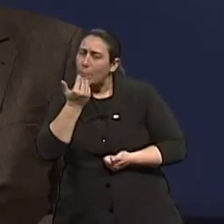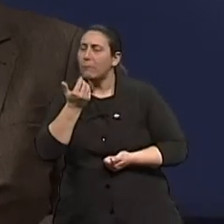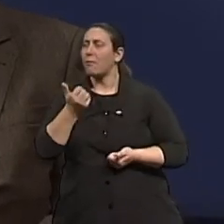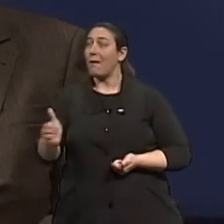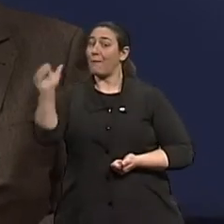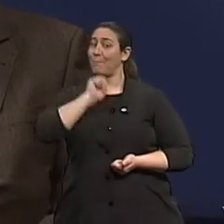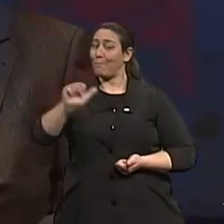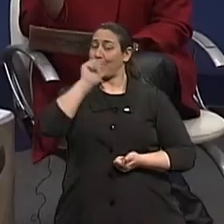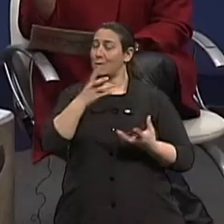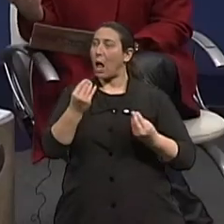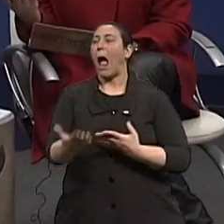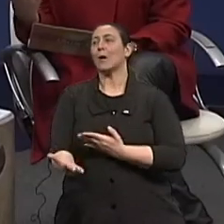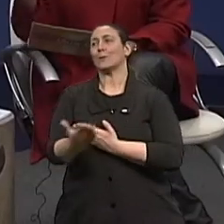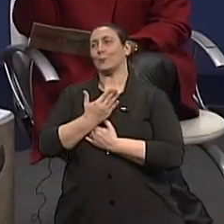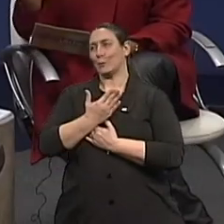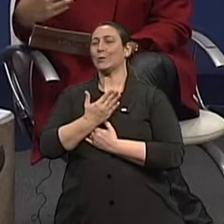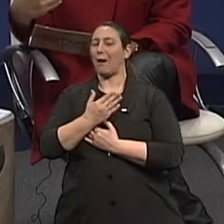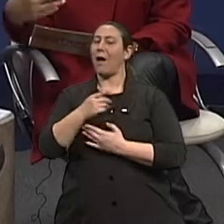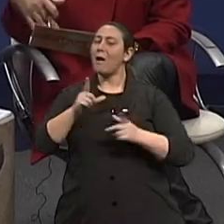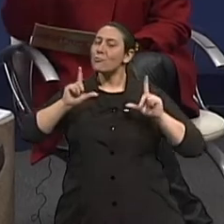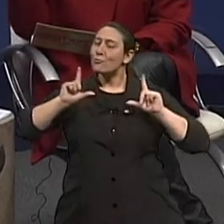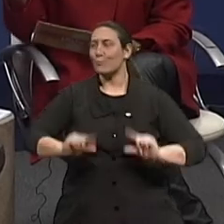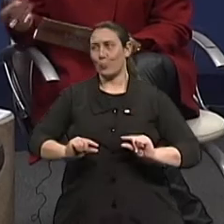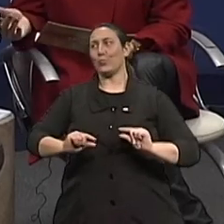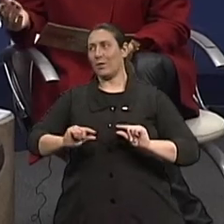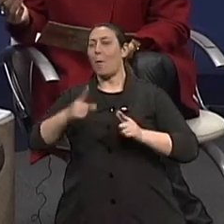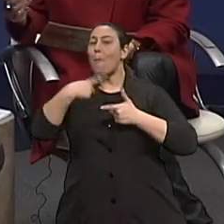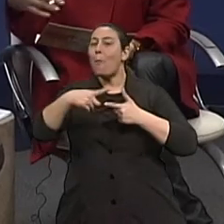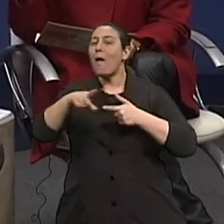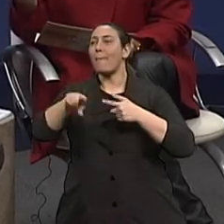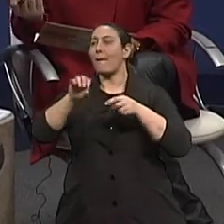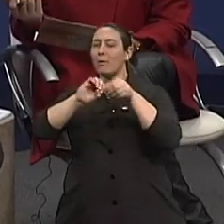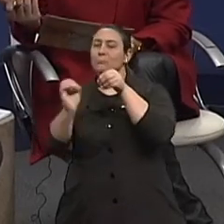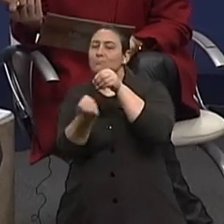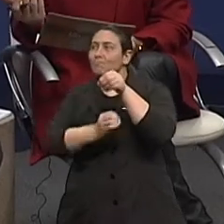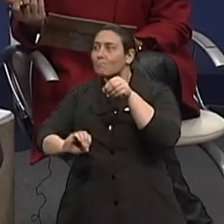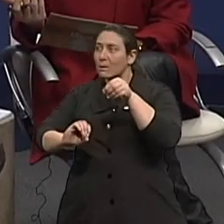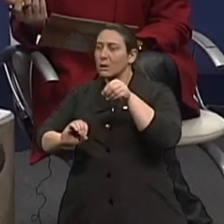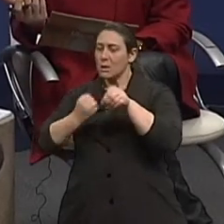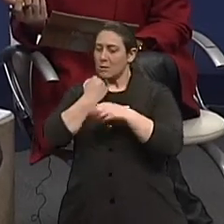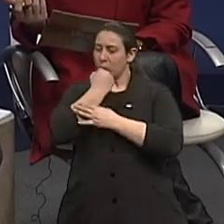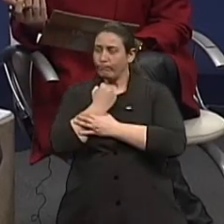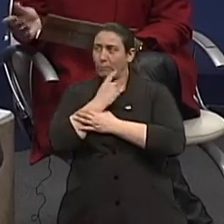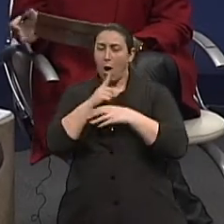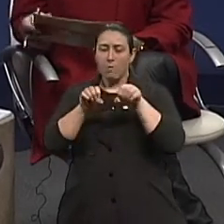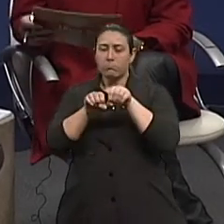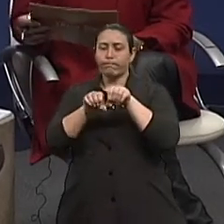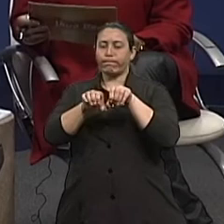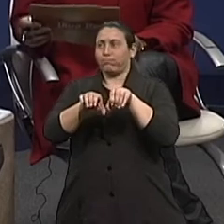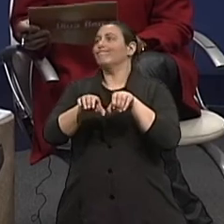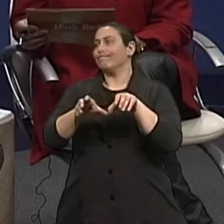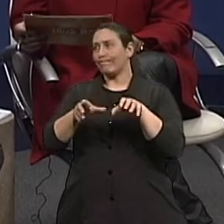uma coisa a ser buscada. E isso é saudável para o nosso organismo, para a nossa disposição diária. E para outras doenças, né? Ah,